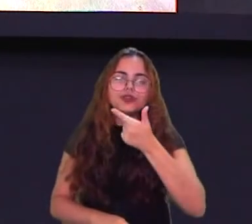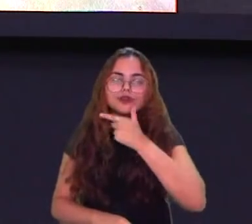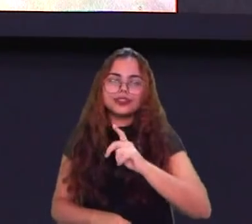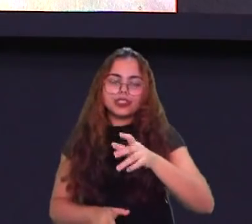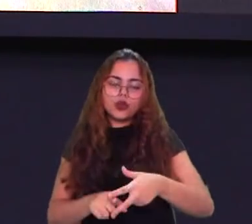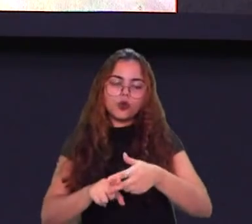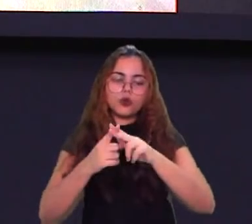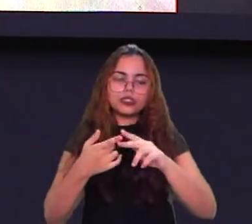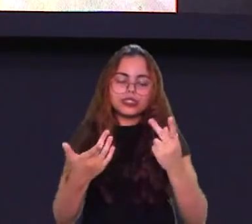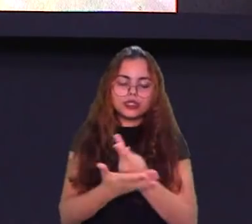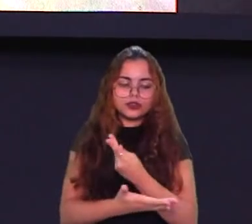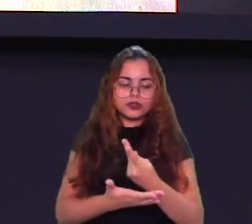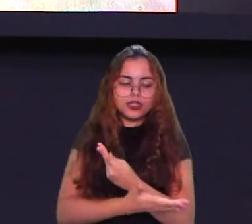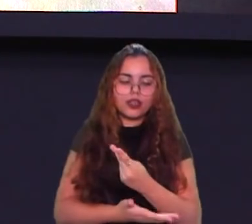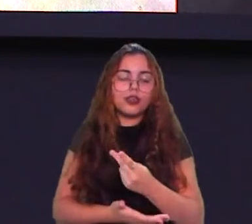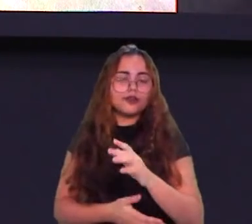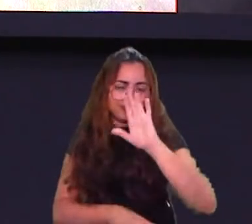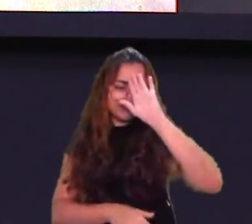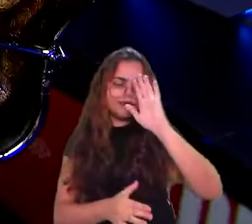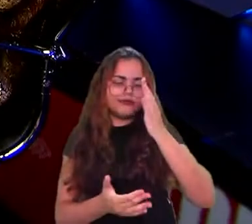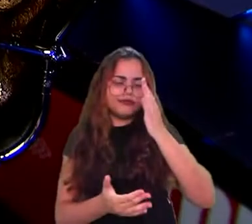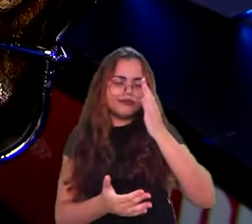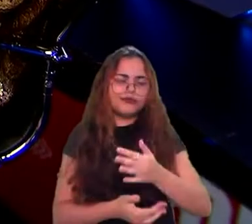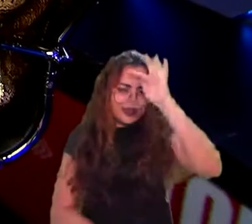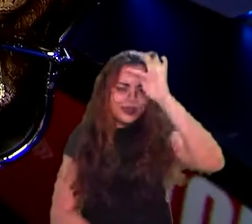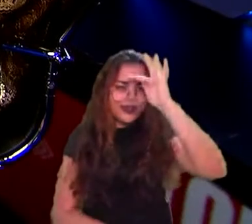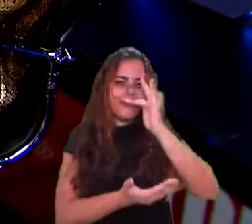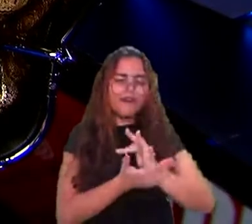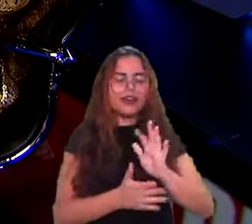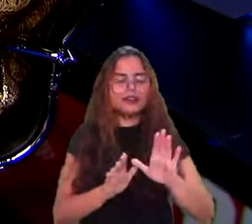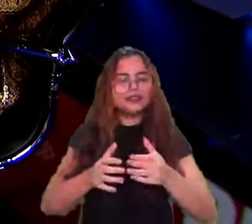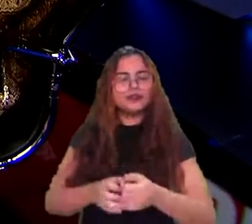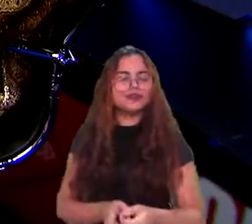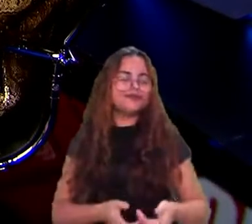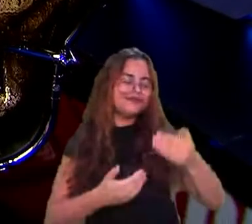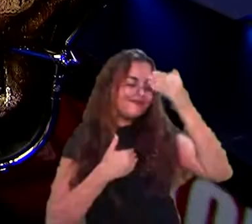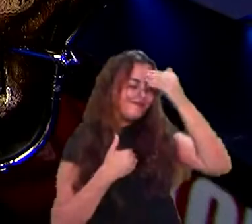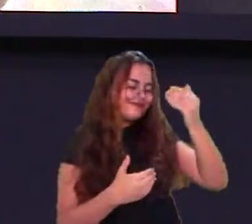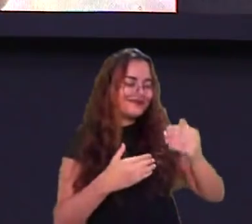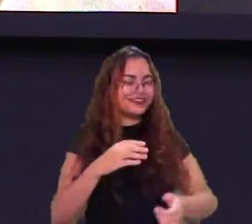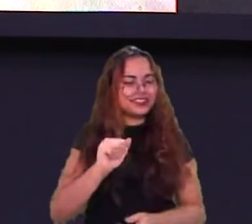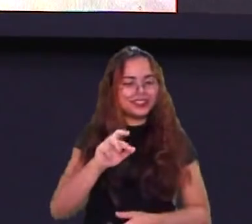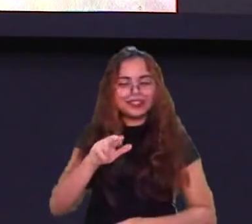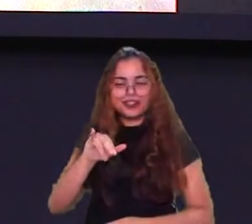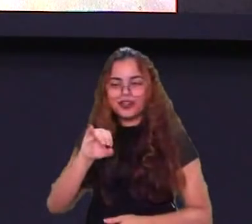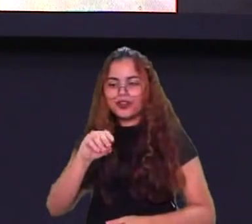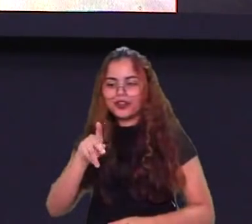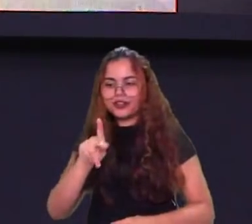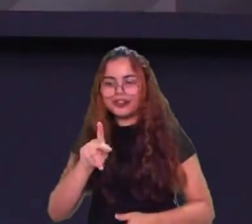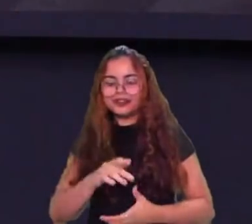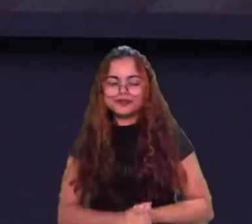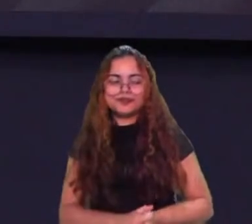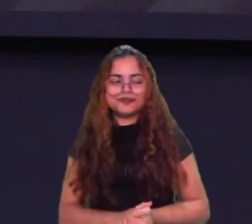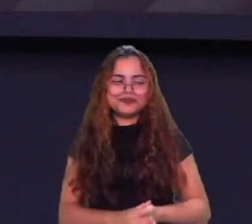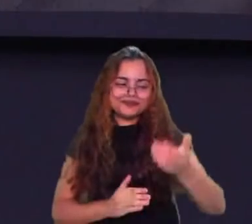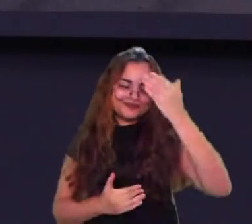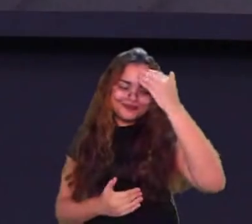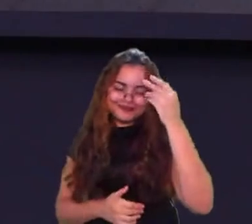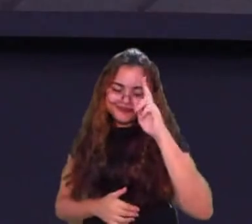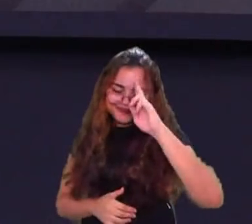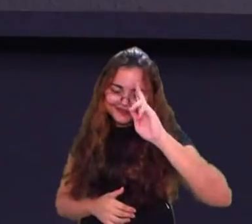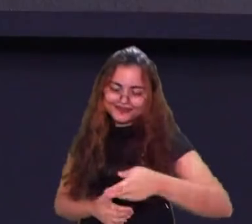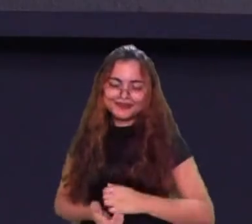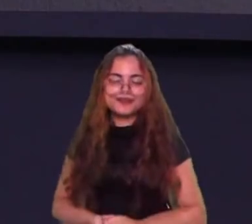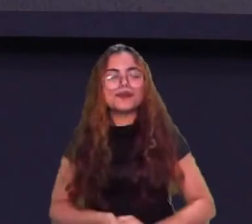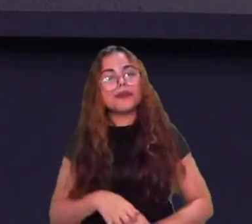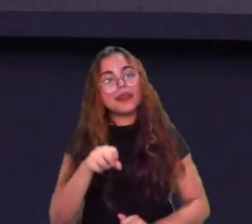tenho muita fé nesse time aqui. Então é isso aí. Muito obrigado, Carioca, pela sua presença aqui no DDN. Obrigado. Valeu, valeu, valeu. É isso aí, rapaziada. Então classificação ali